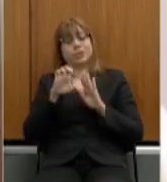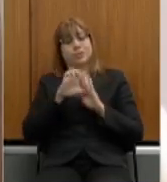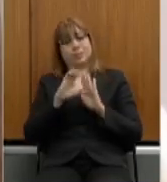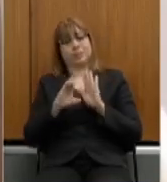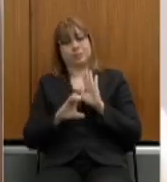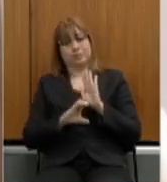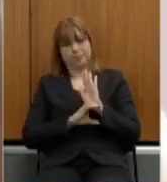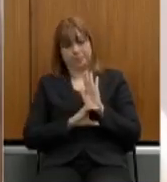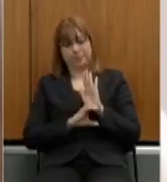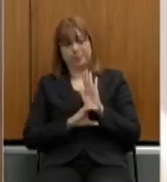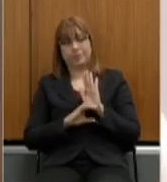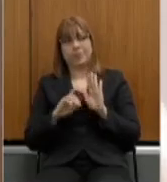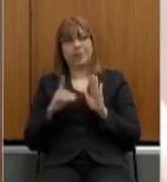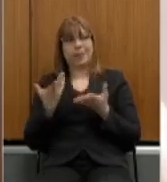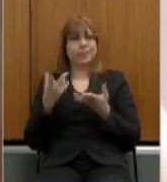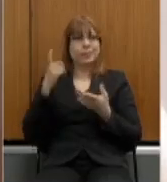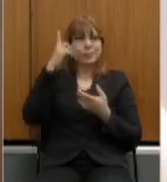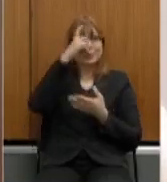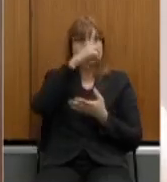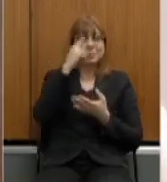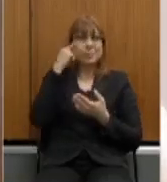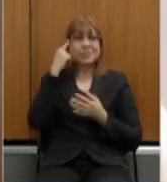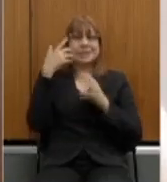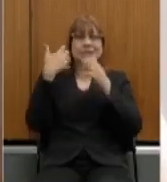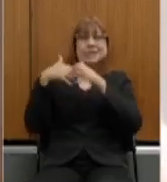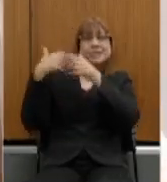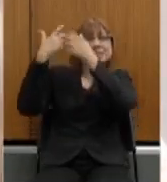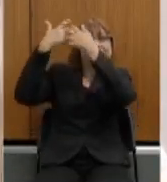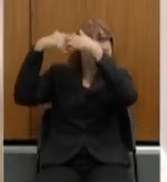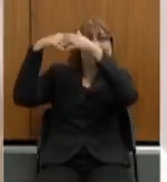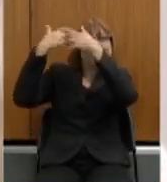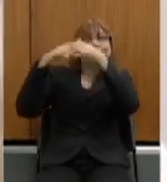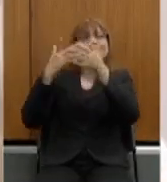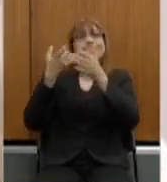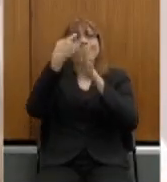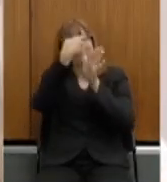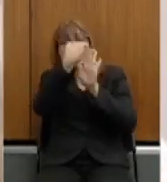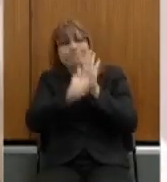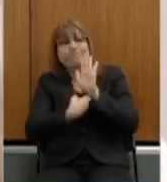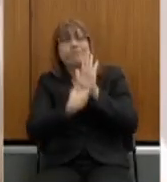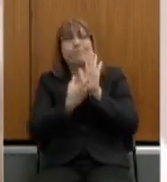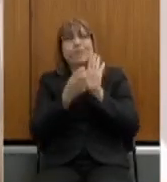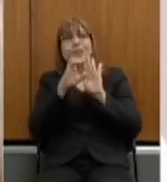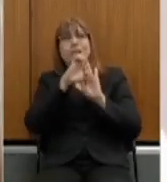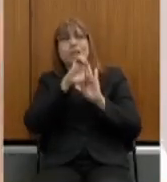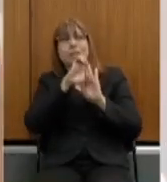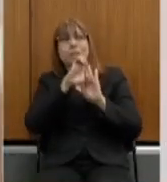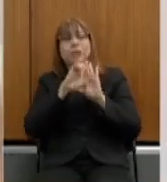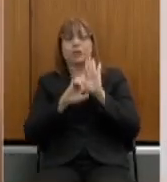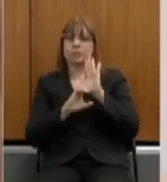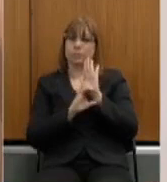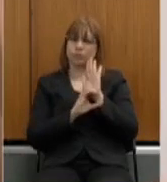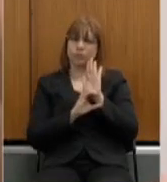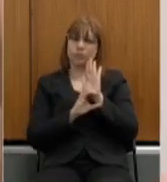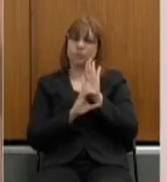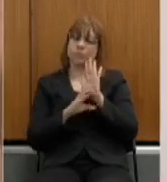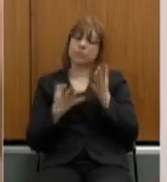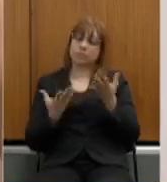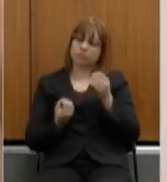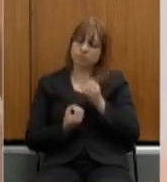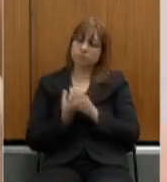texto em que a emenda constitucional fosse, se fixasse a idade dentro da emenda